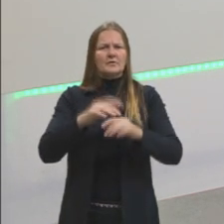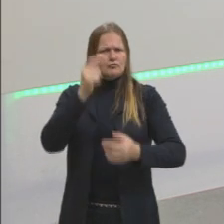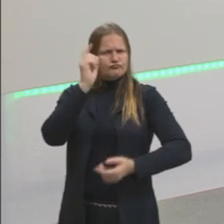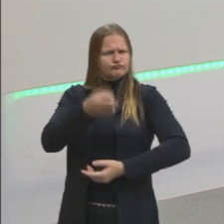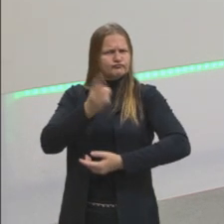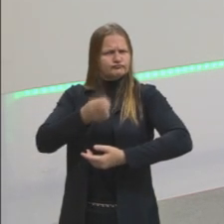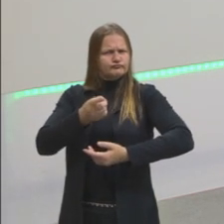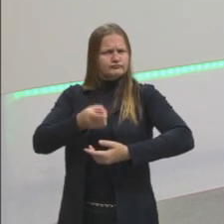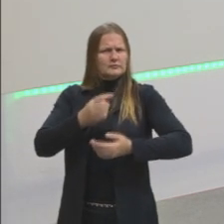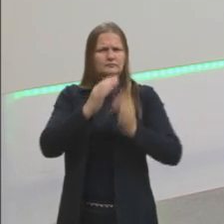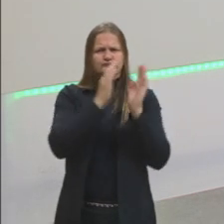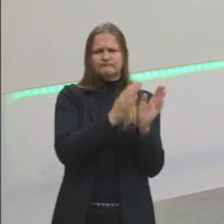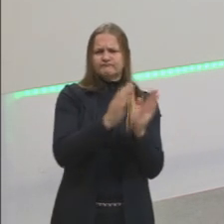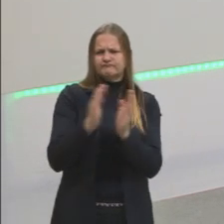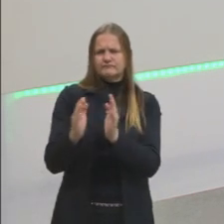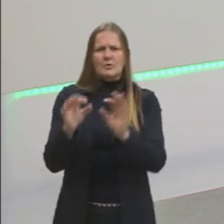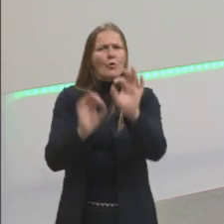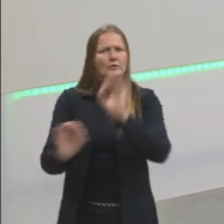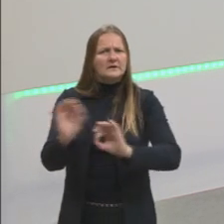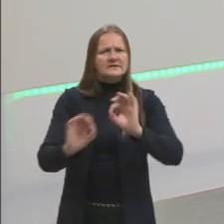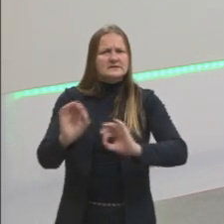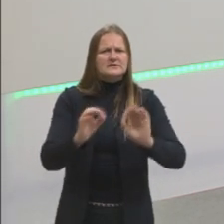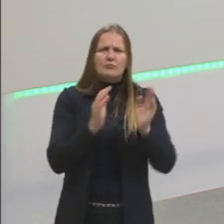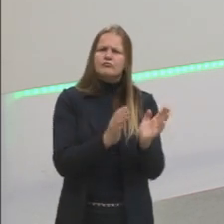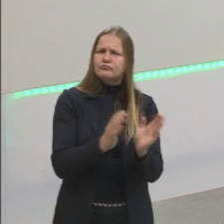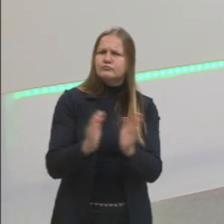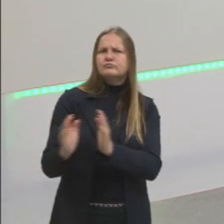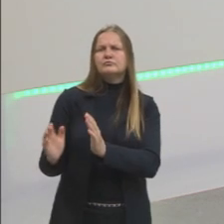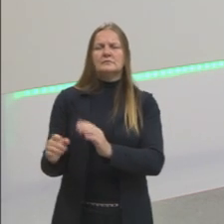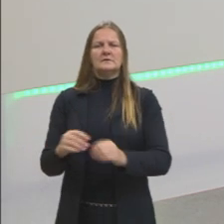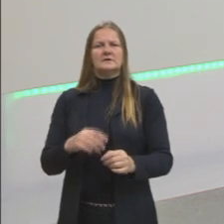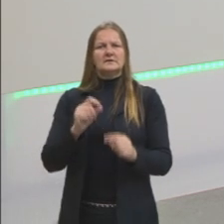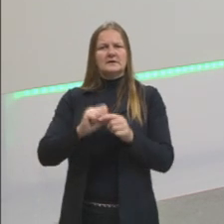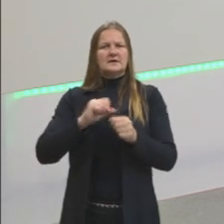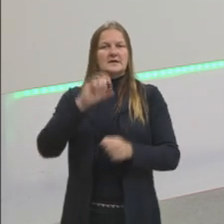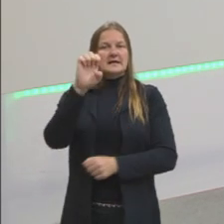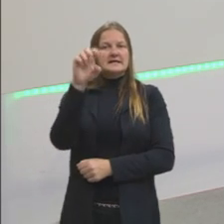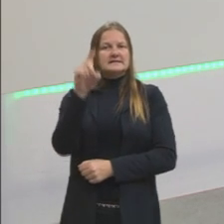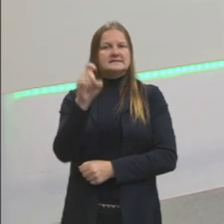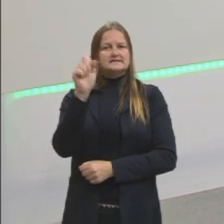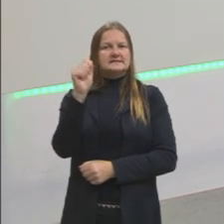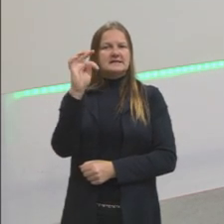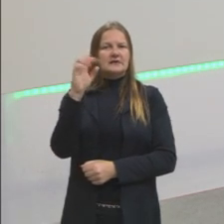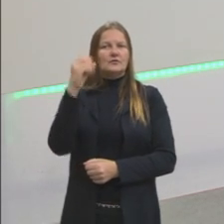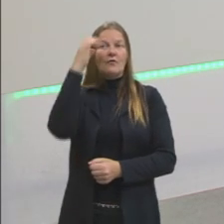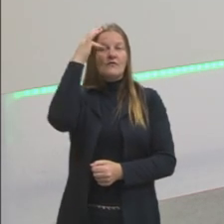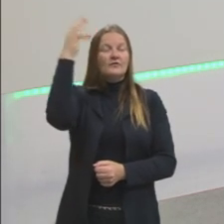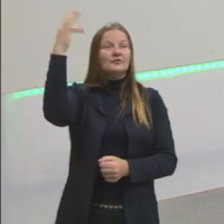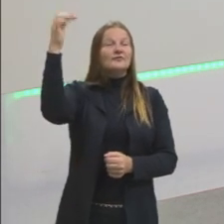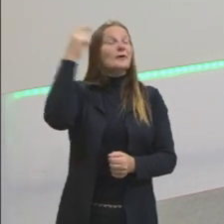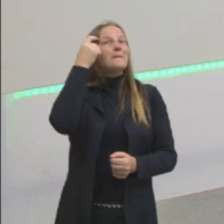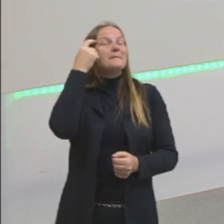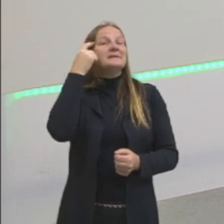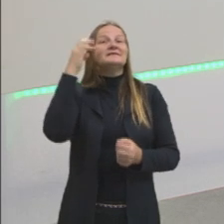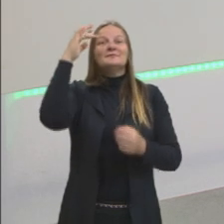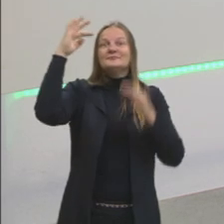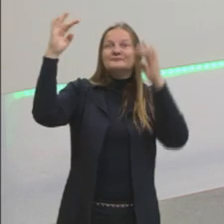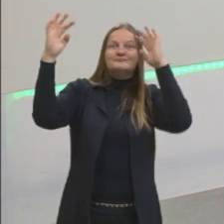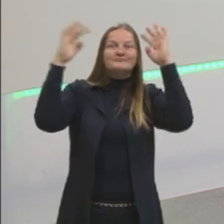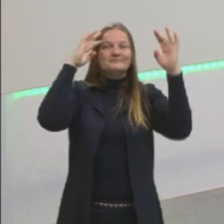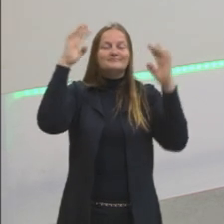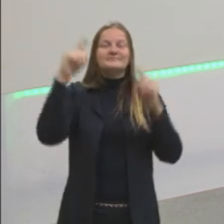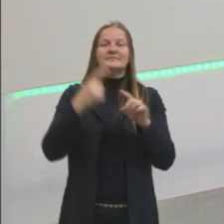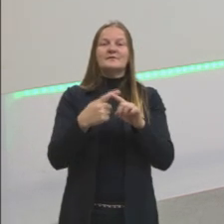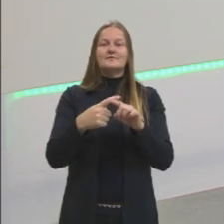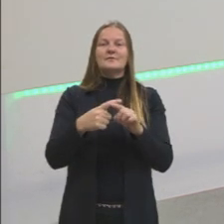é possível ordenar agora. A matemática tem um resultado exato. Olha, a filosofia, eles vão justificar.